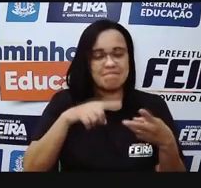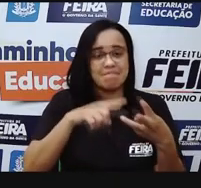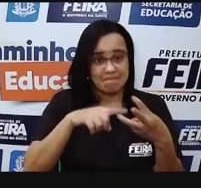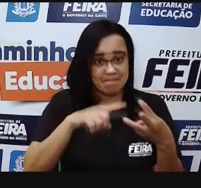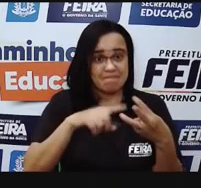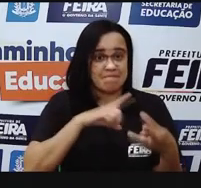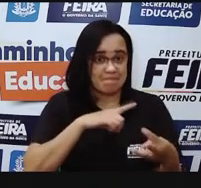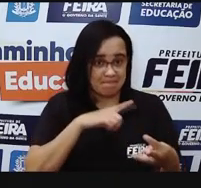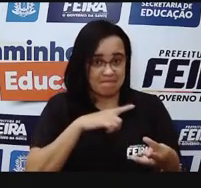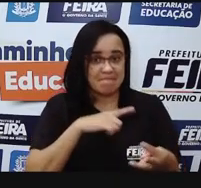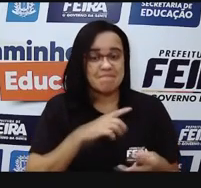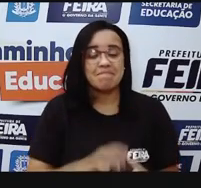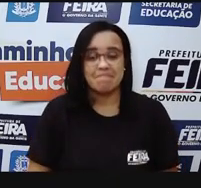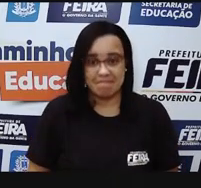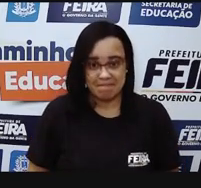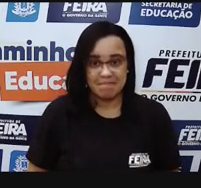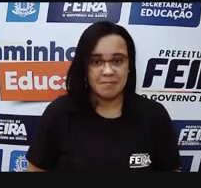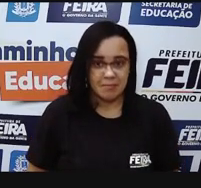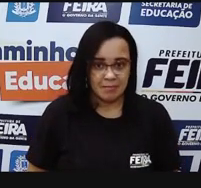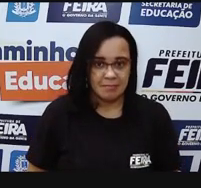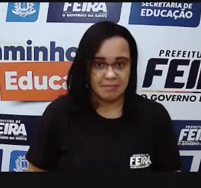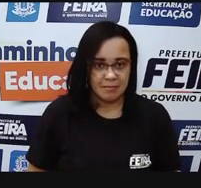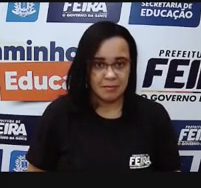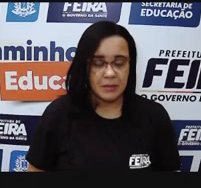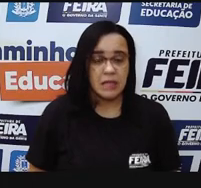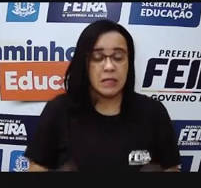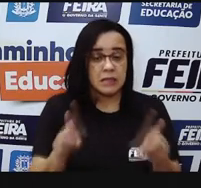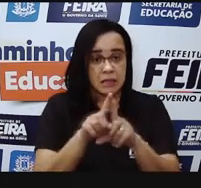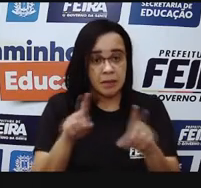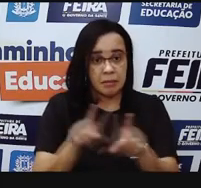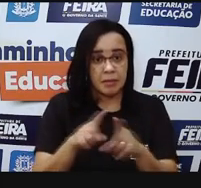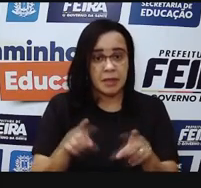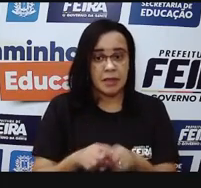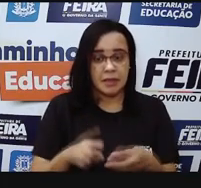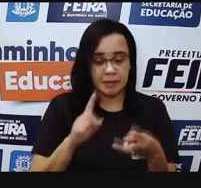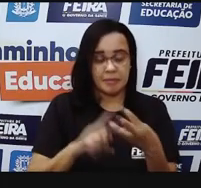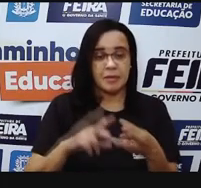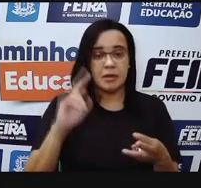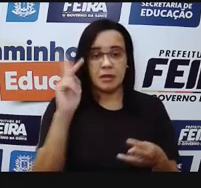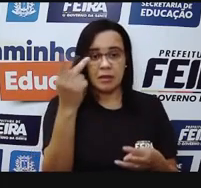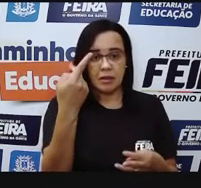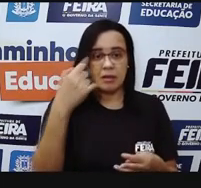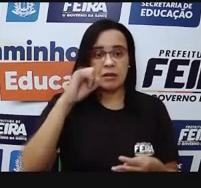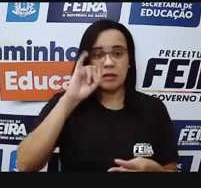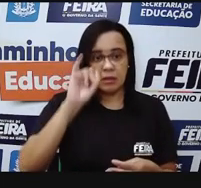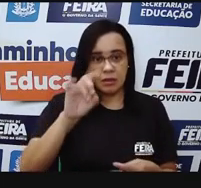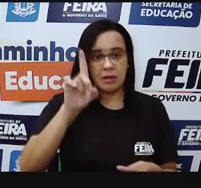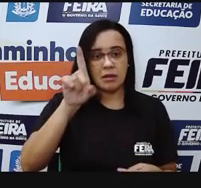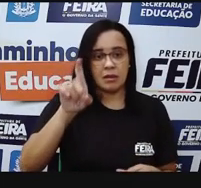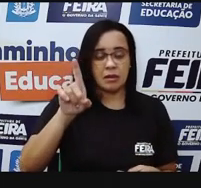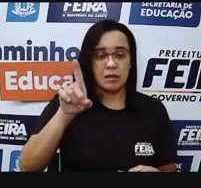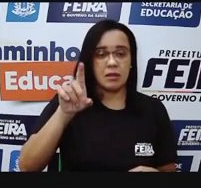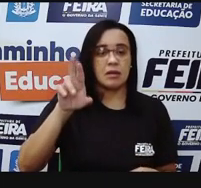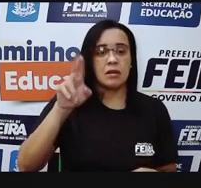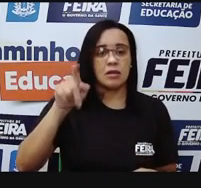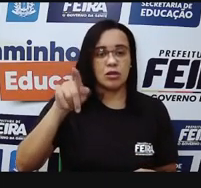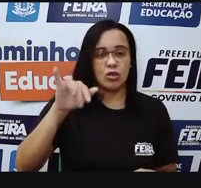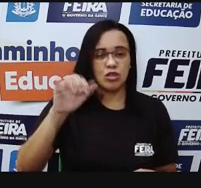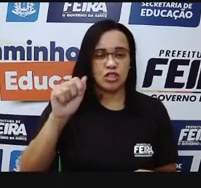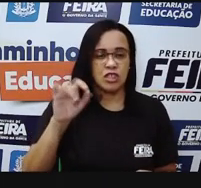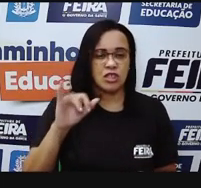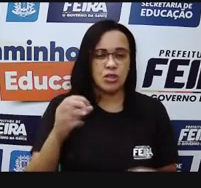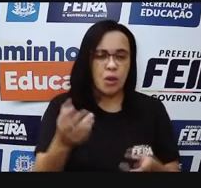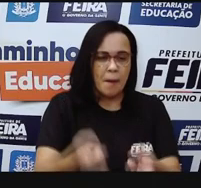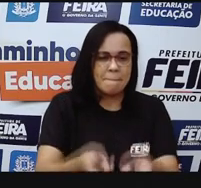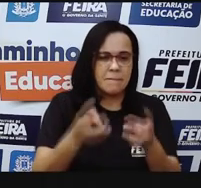Elas reconhecem a presença de hidrogênio. Hidrogênio tem muito a ver com acidez, tá?